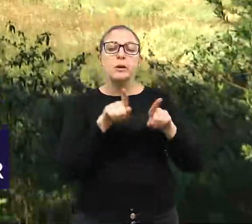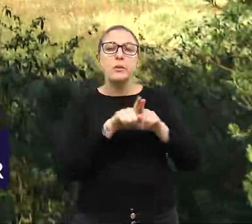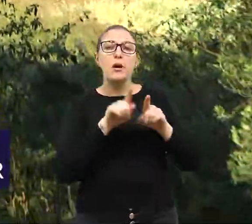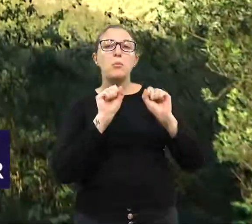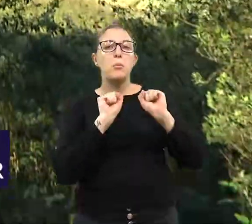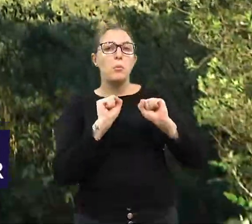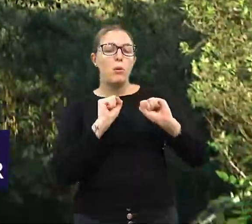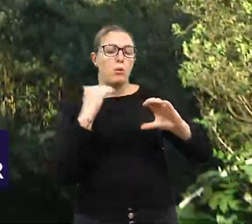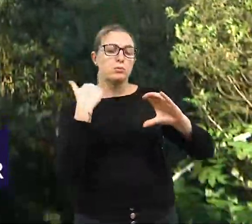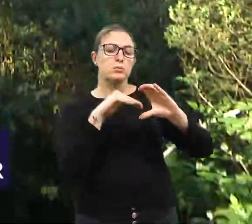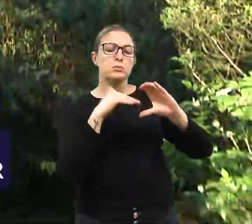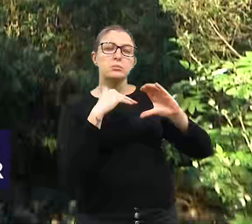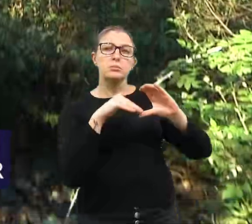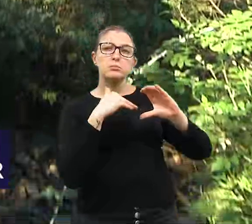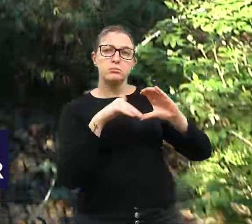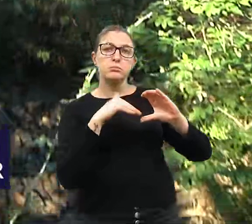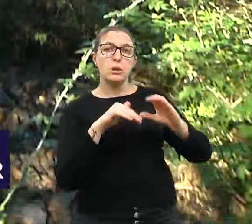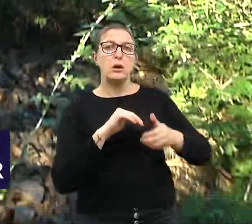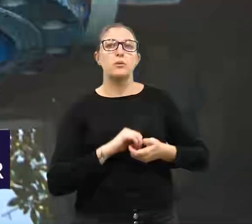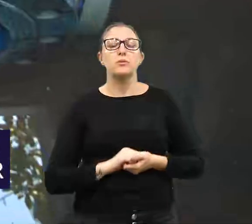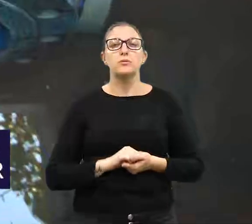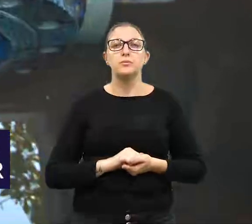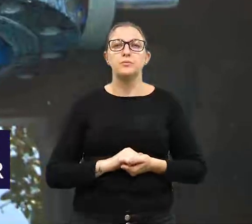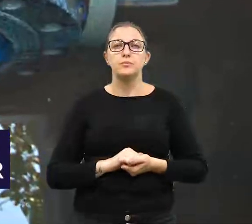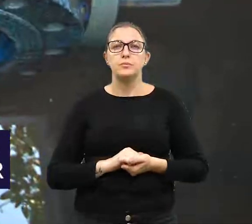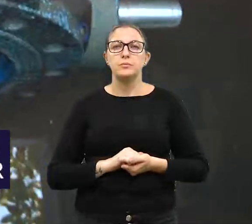enviar um e-mail para o endereço eletrônico.